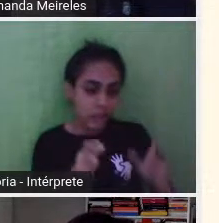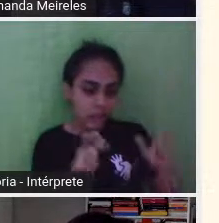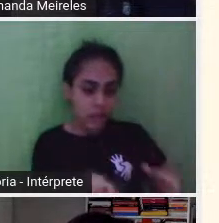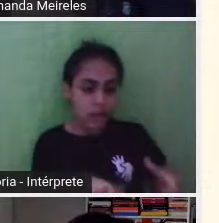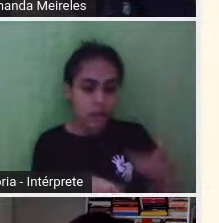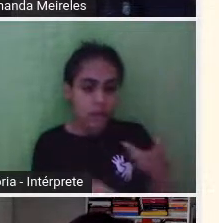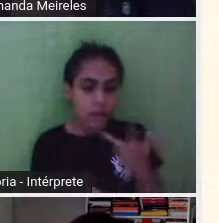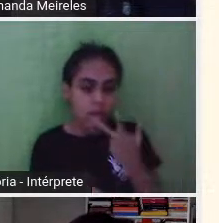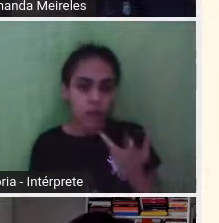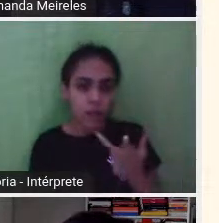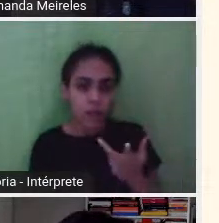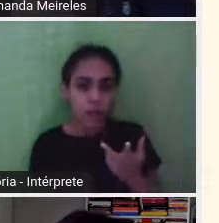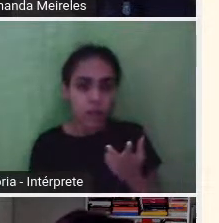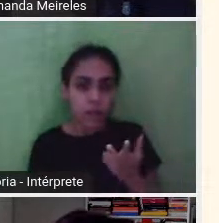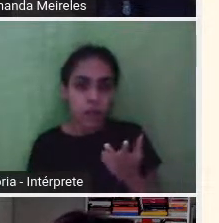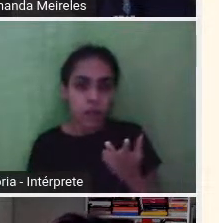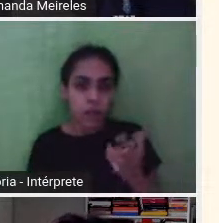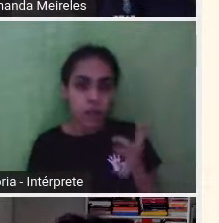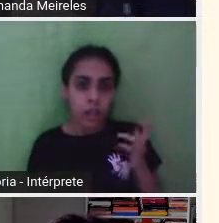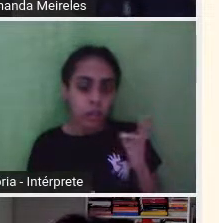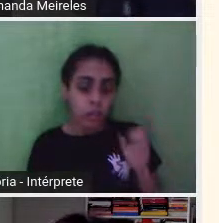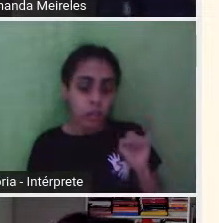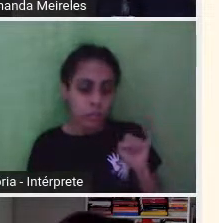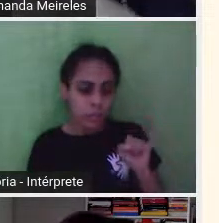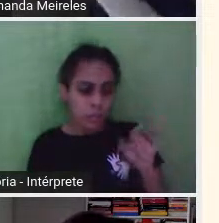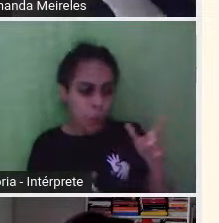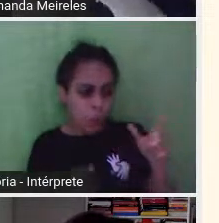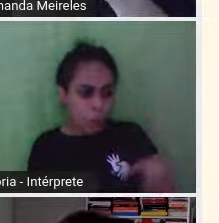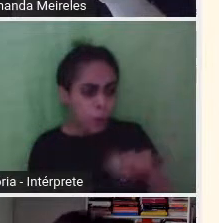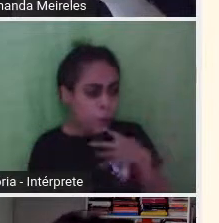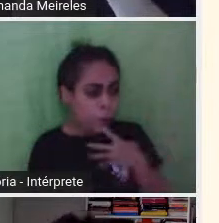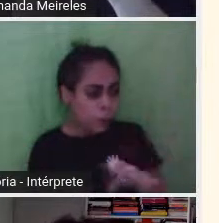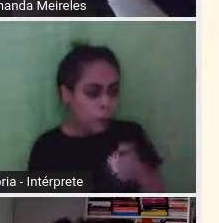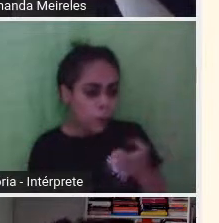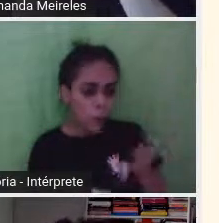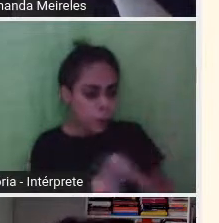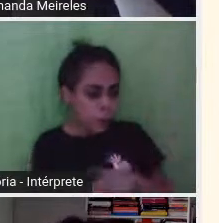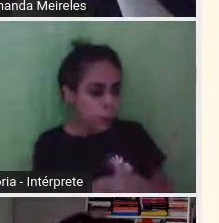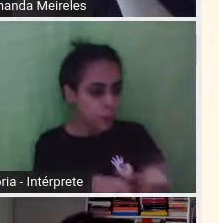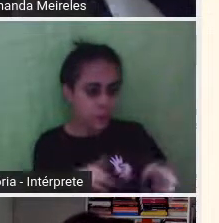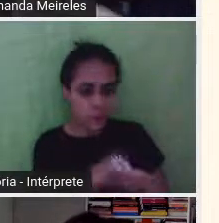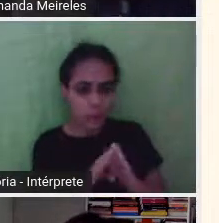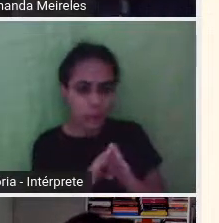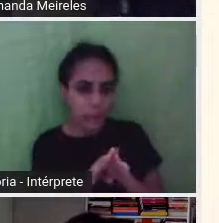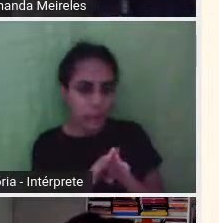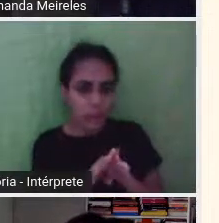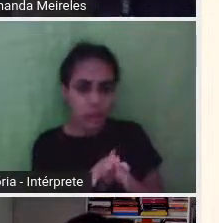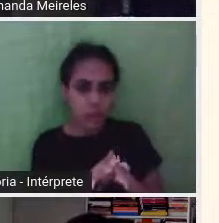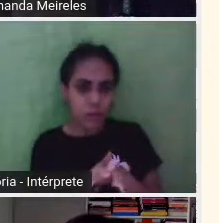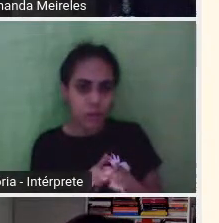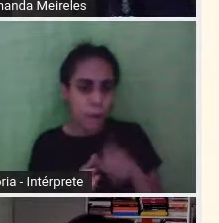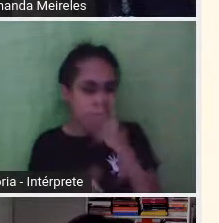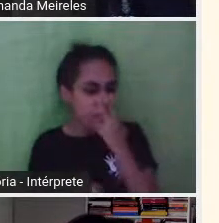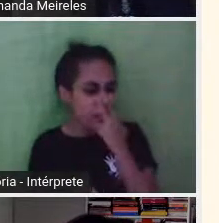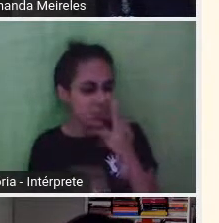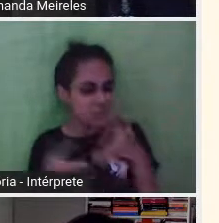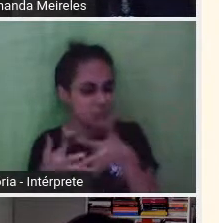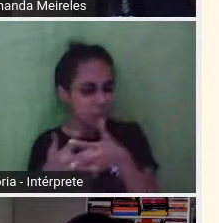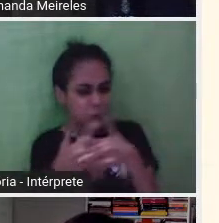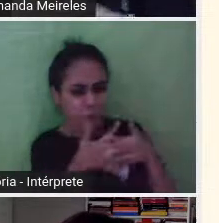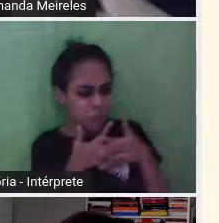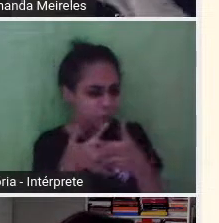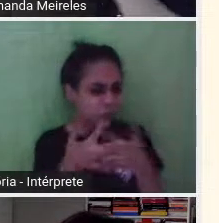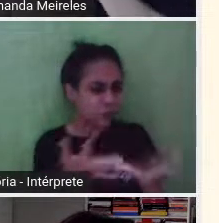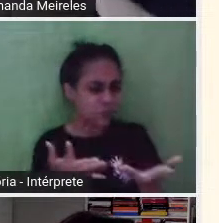deve chegar à noite em um lugar desconhecido. Isso que é pra vida, tá? É tudo indefinido, todas as coisas dão uma